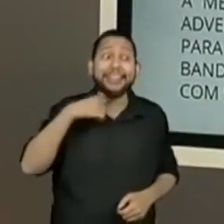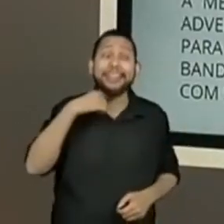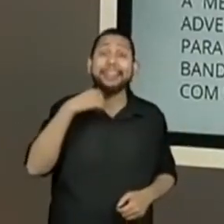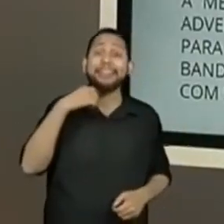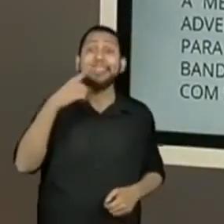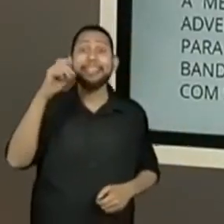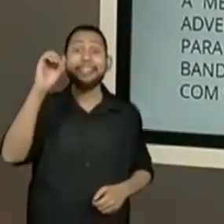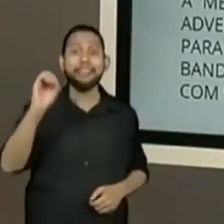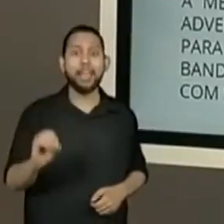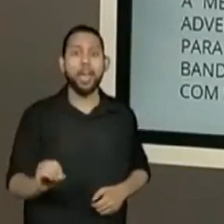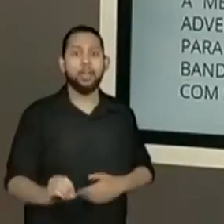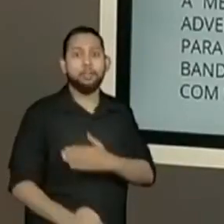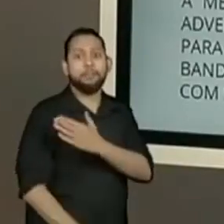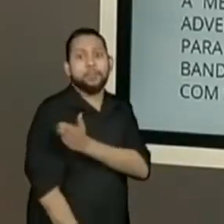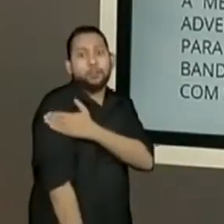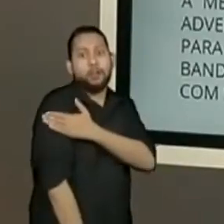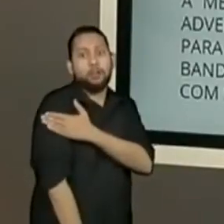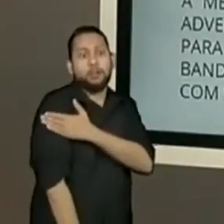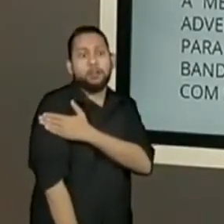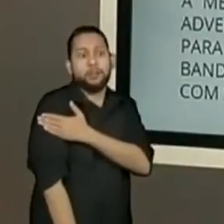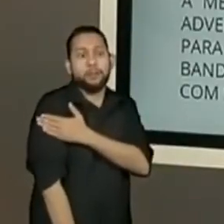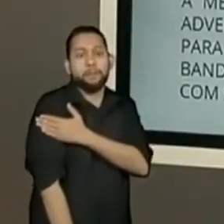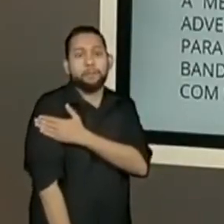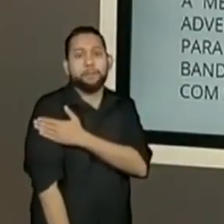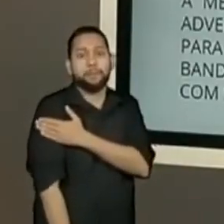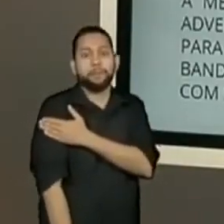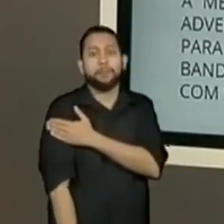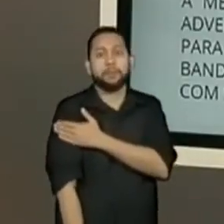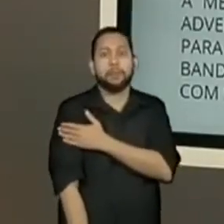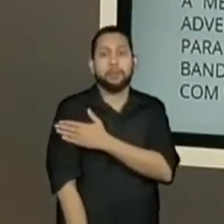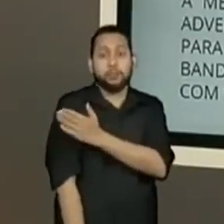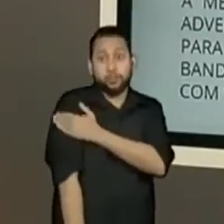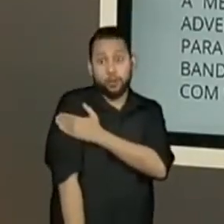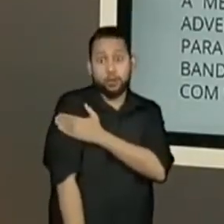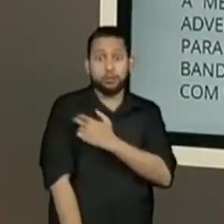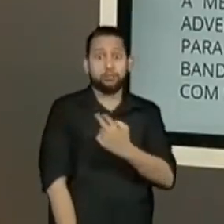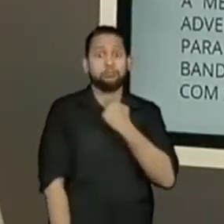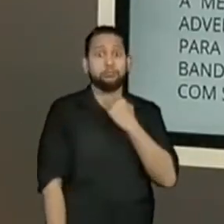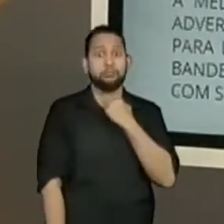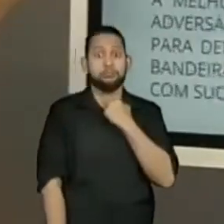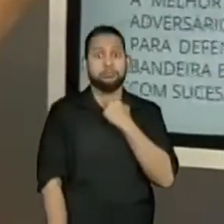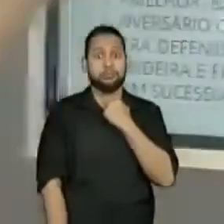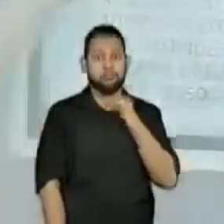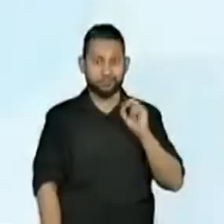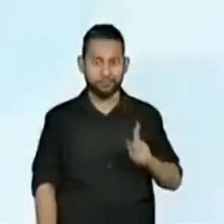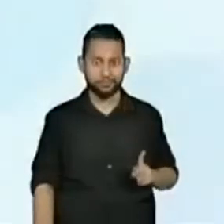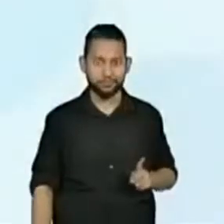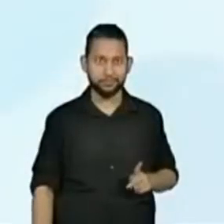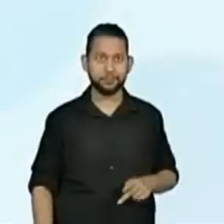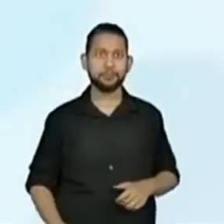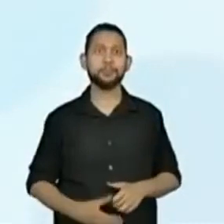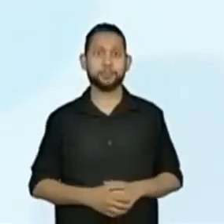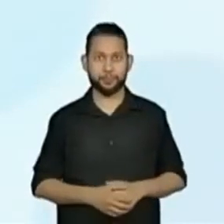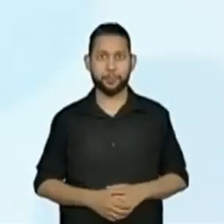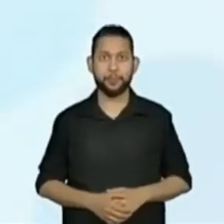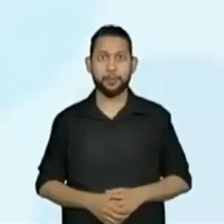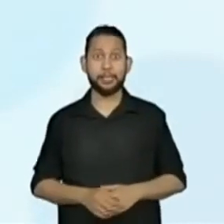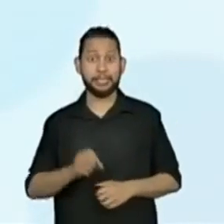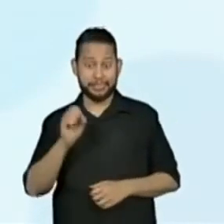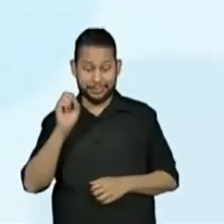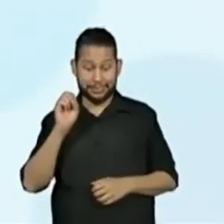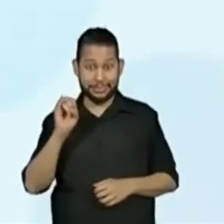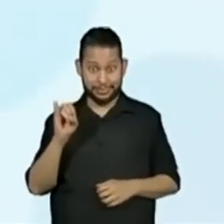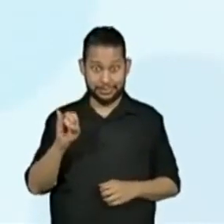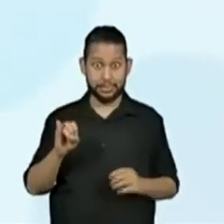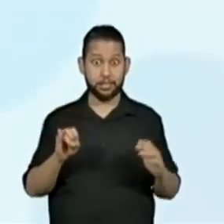Vamos construindo aí para ver se é do jeitinho que você conhece. Então, continuando. Quem for